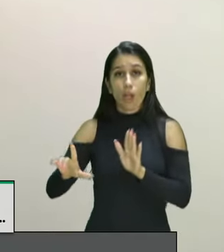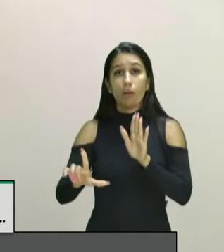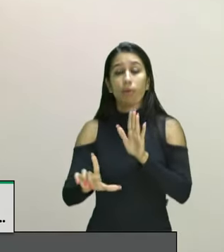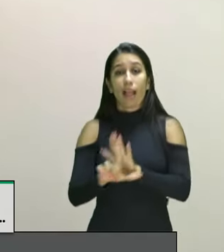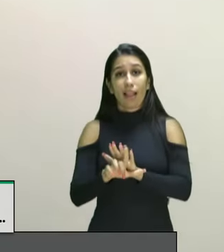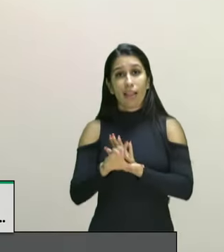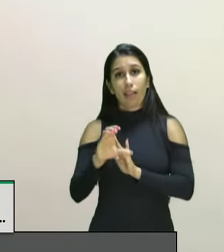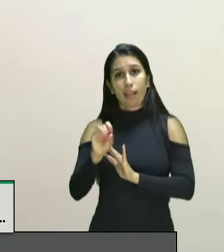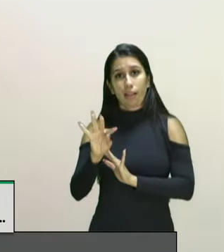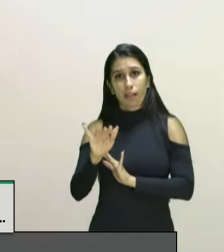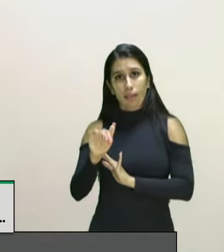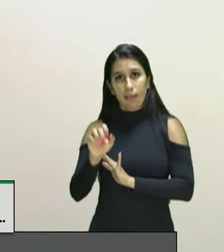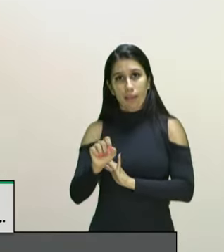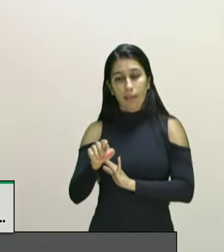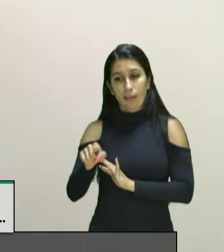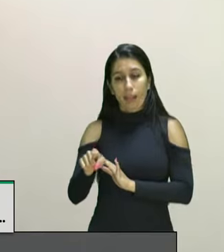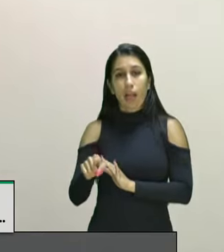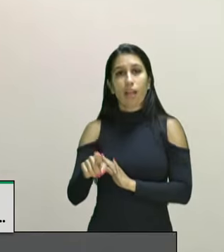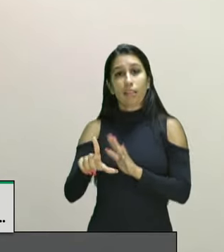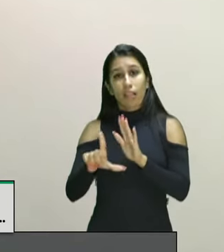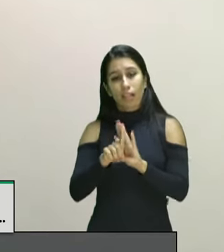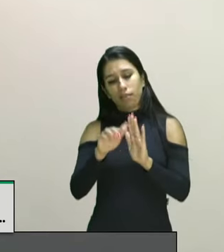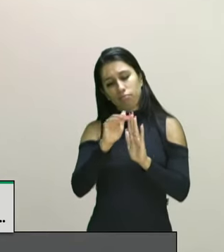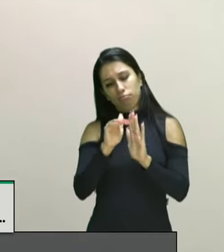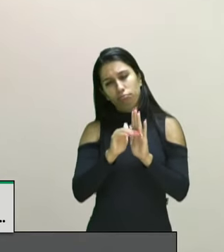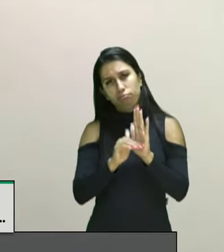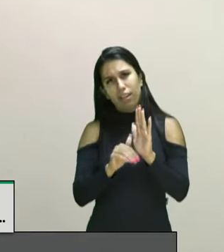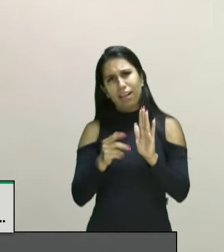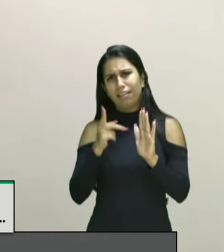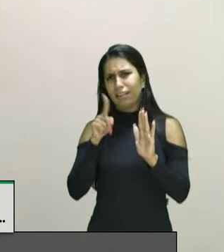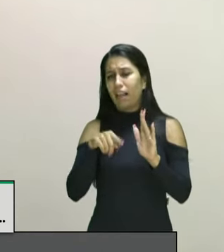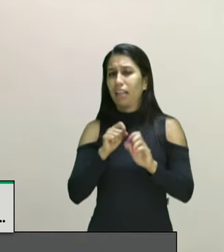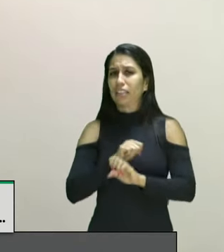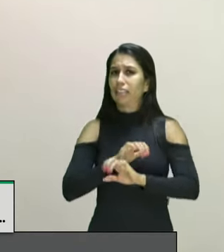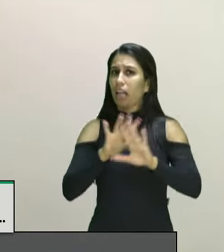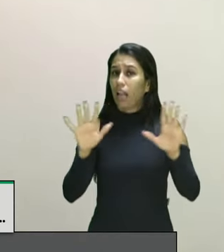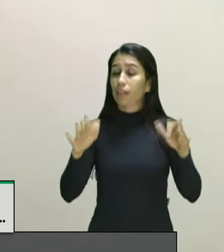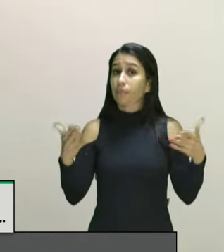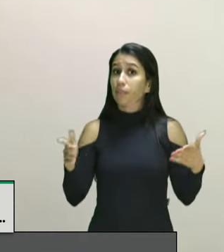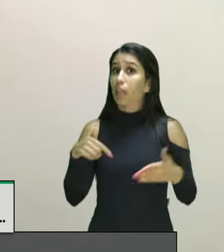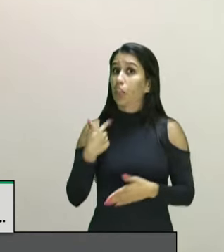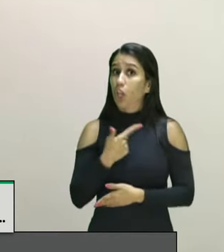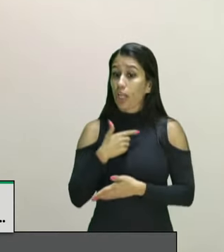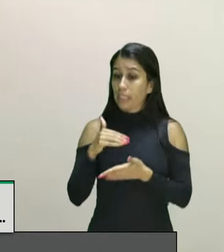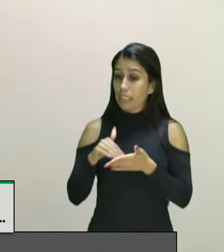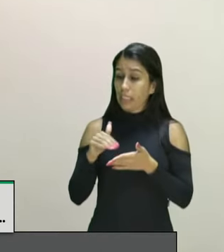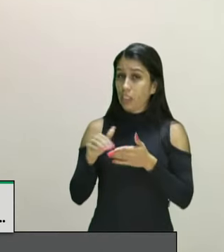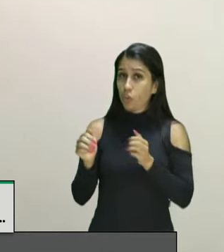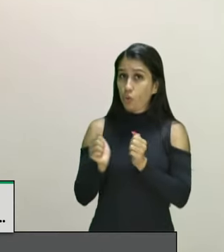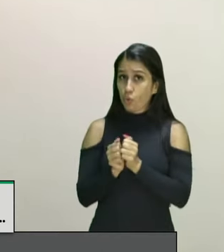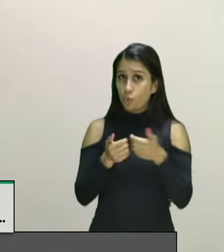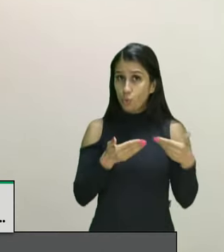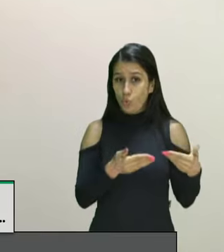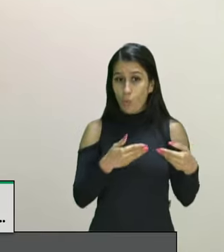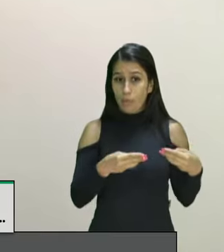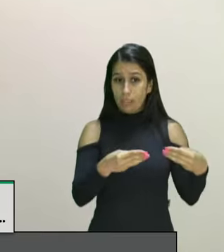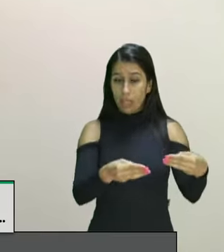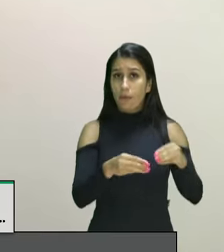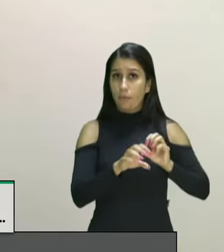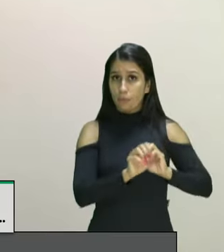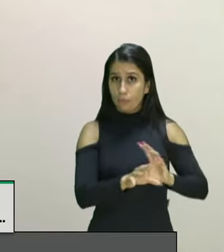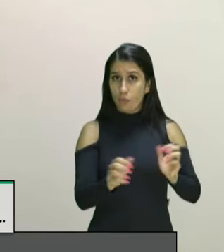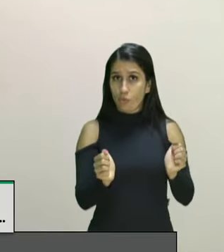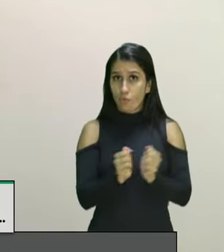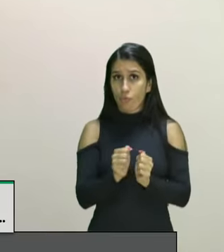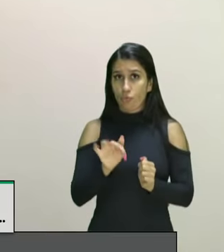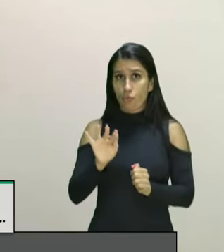12.711 diz que a nossa secretaria junto com o Ministério da Educação acompanhado pela FUNAI vai